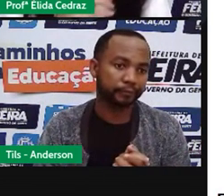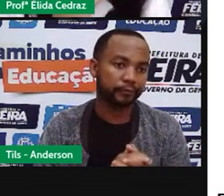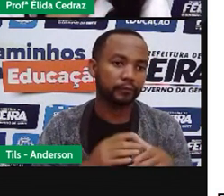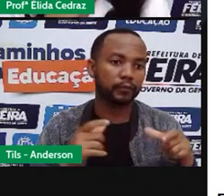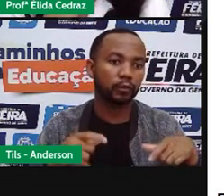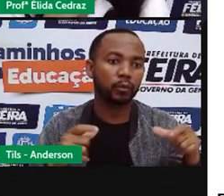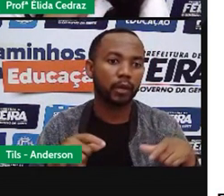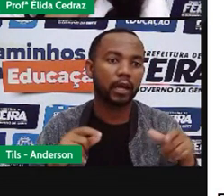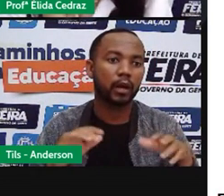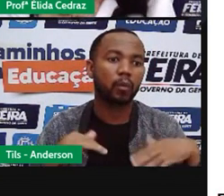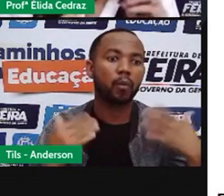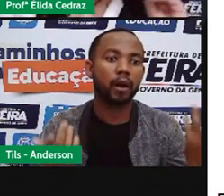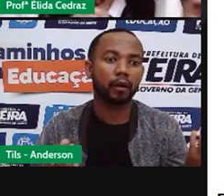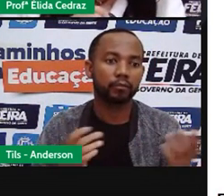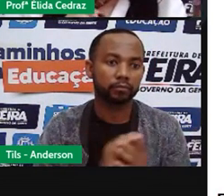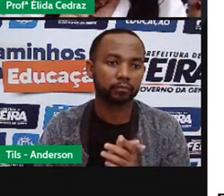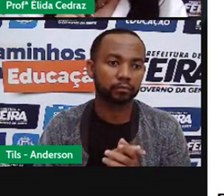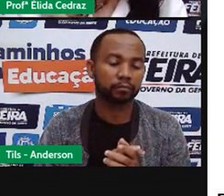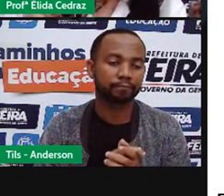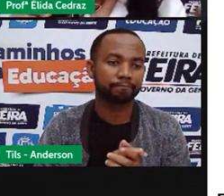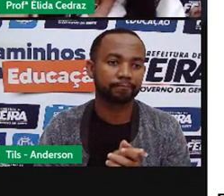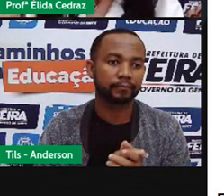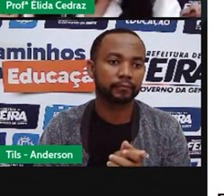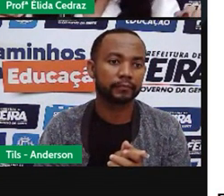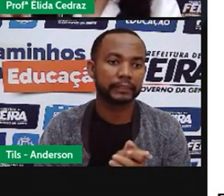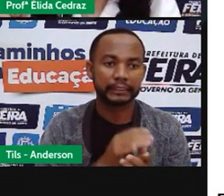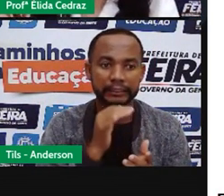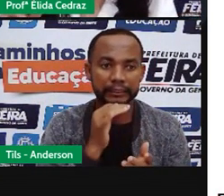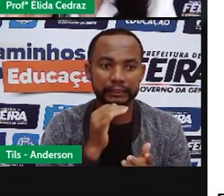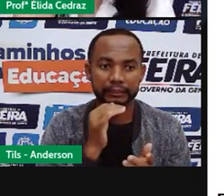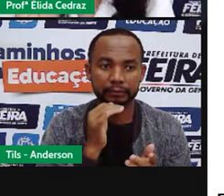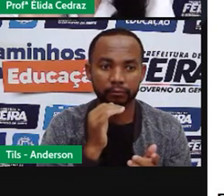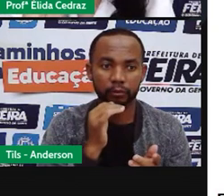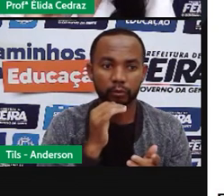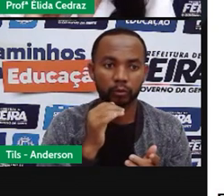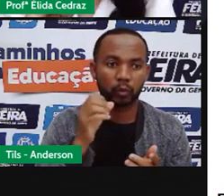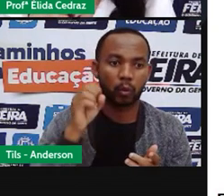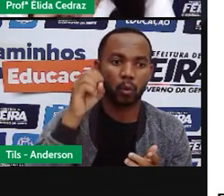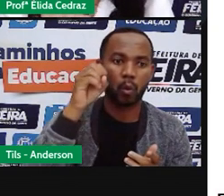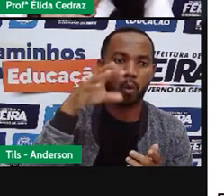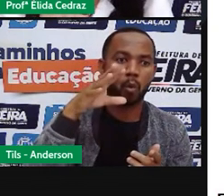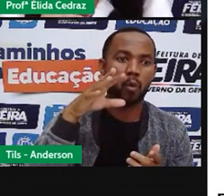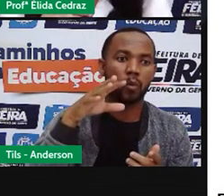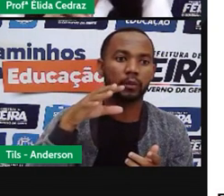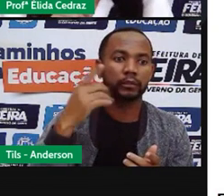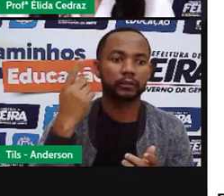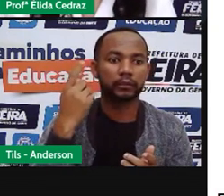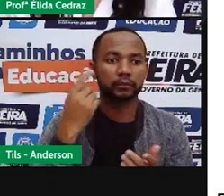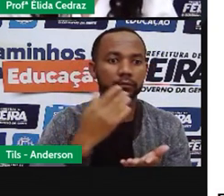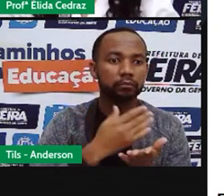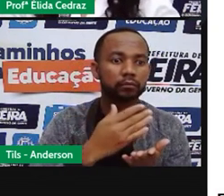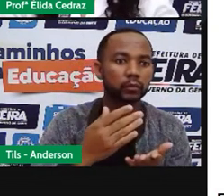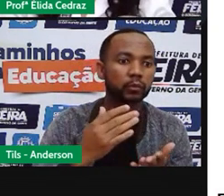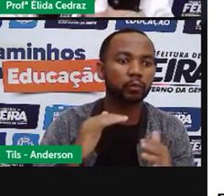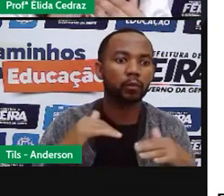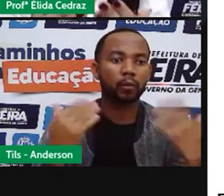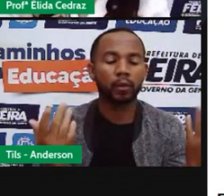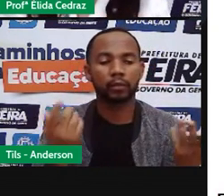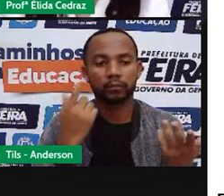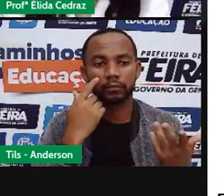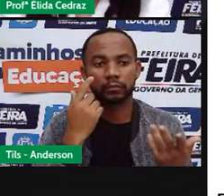onde será que está? Aonde será que está posicionada a origem da luz que